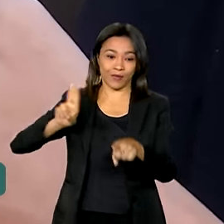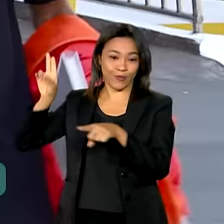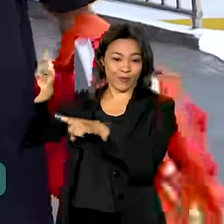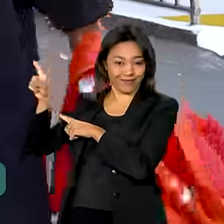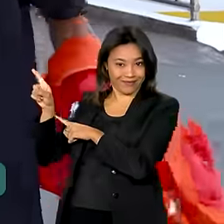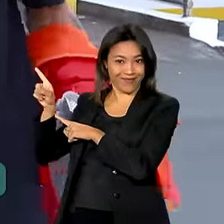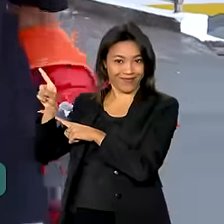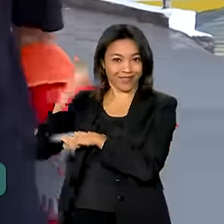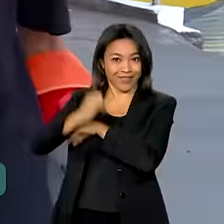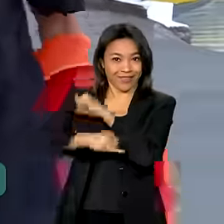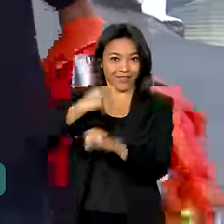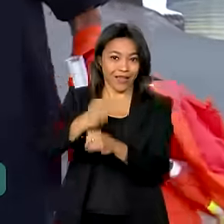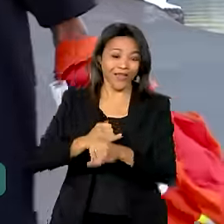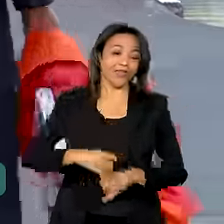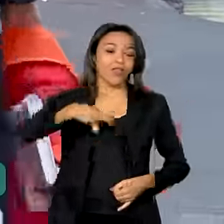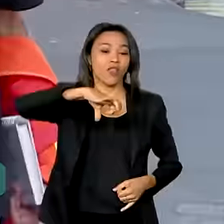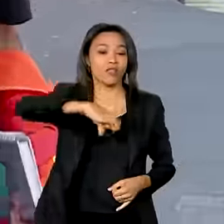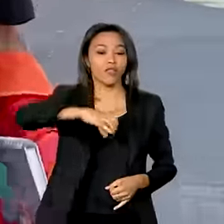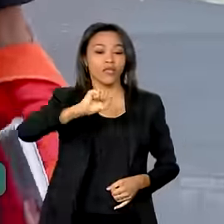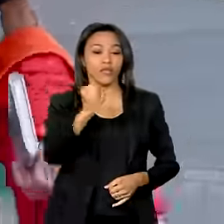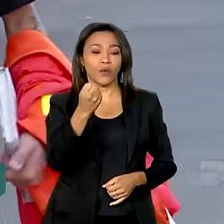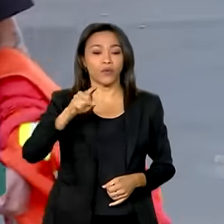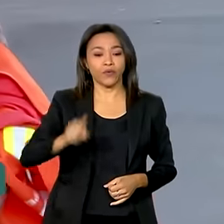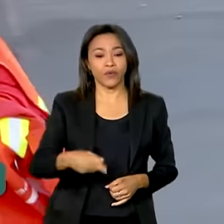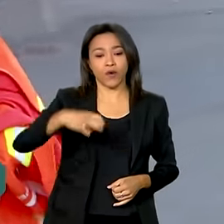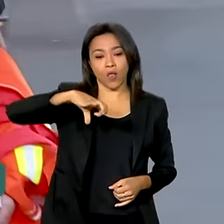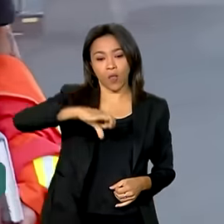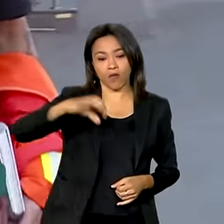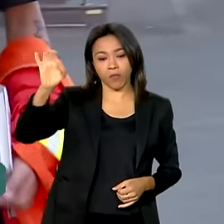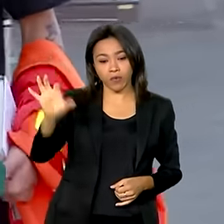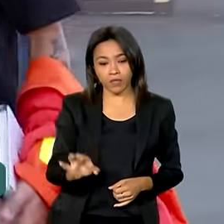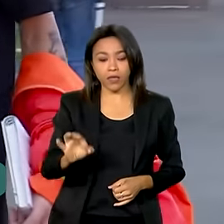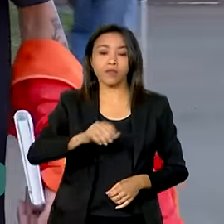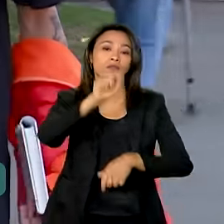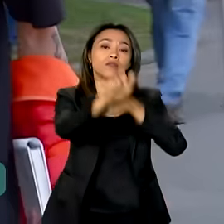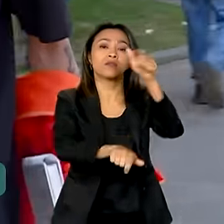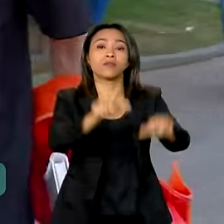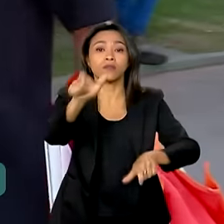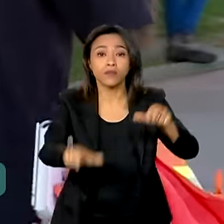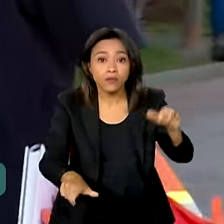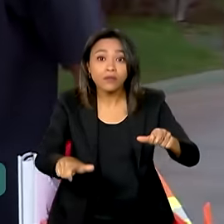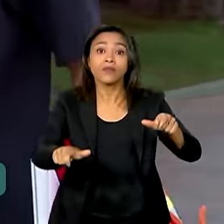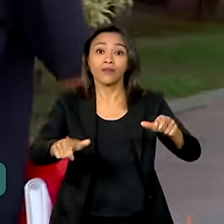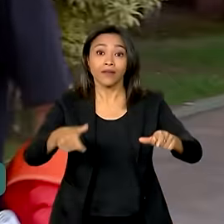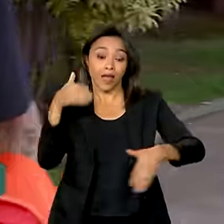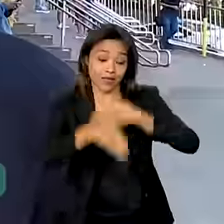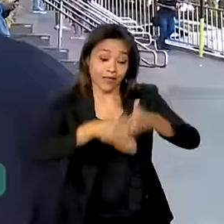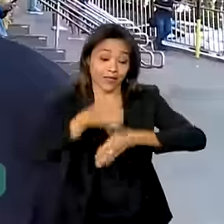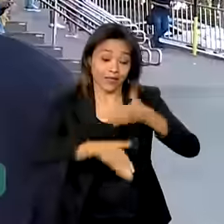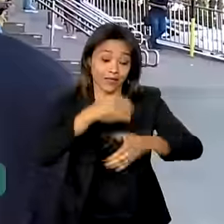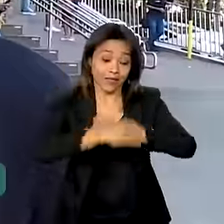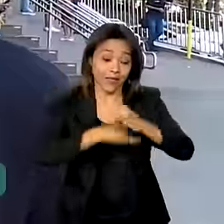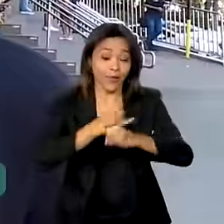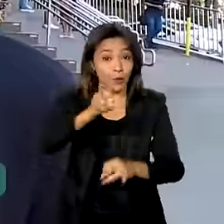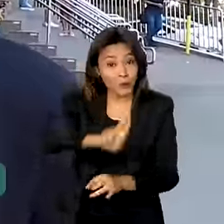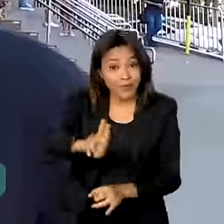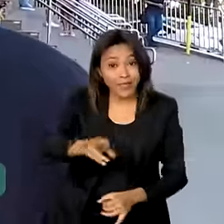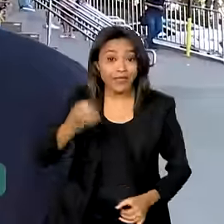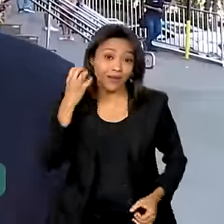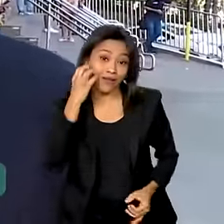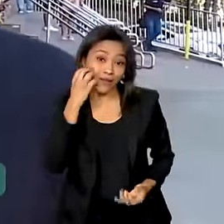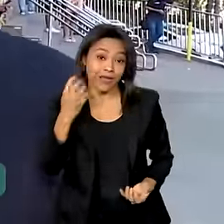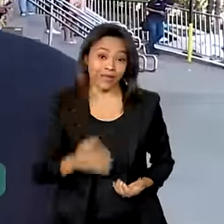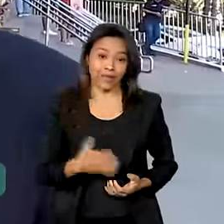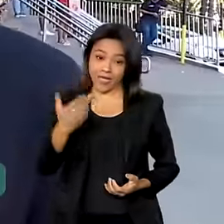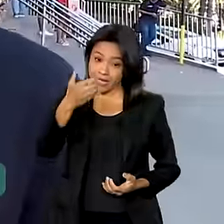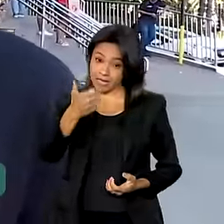internet. 98,9% das pessoas navegam por ele. É praticamente assim, minha